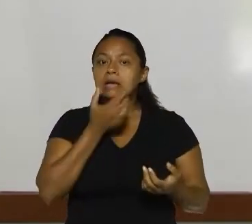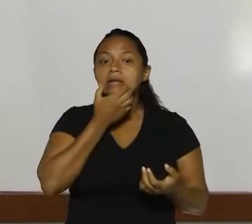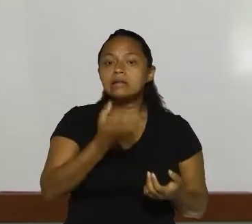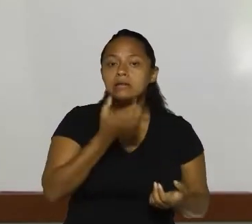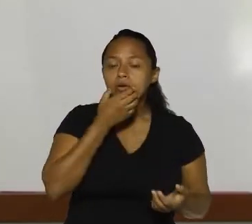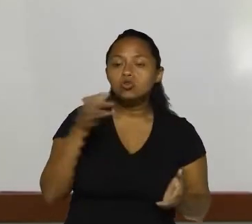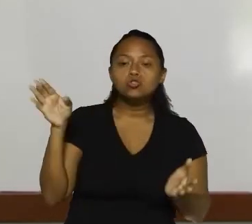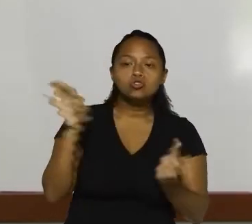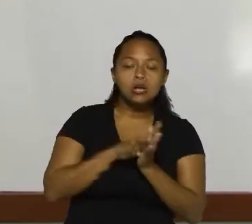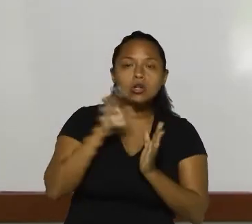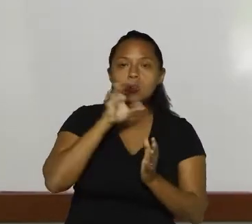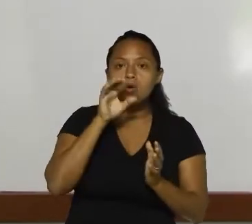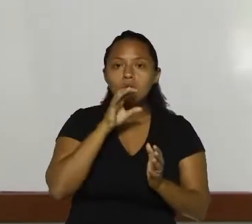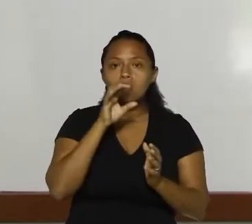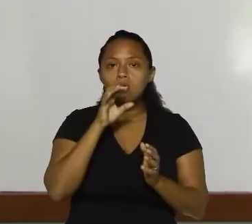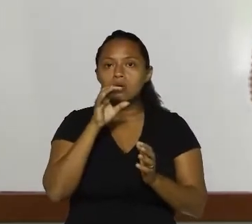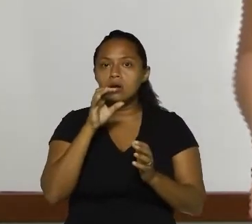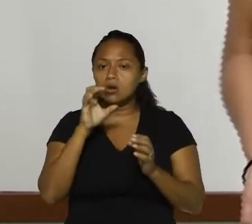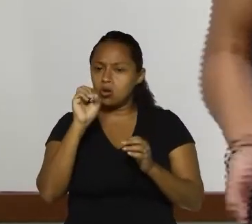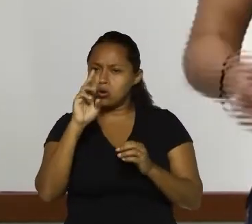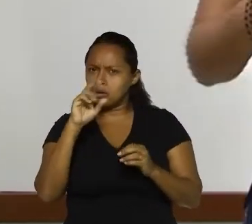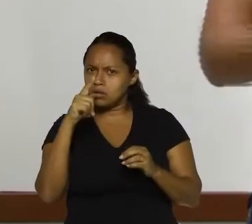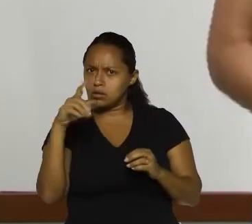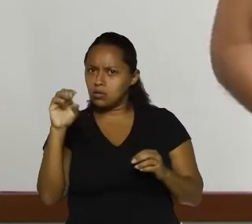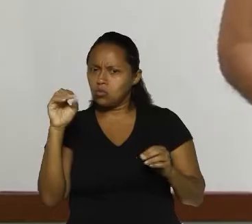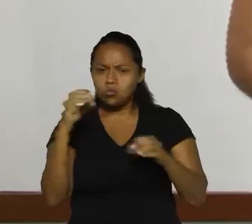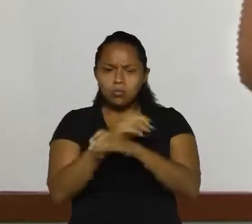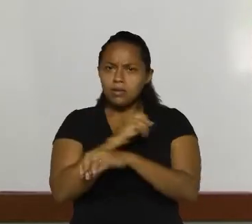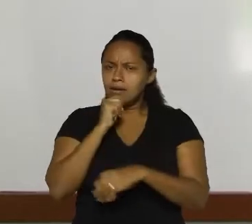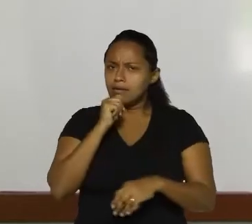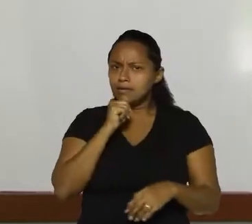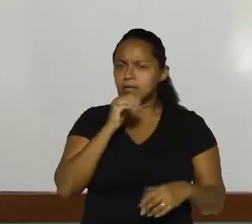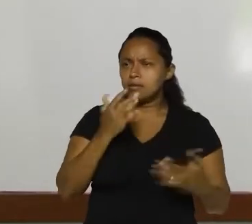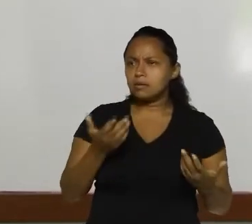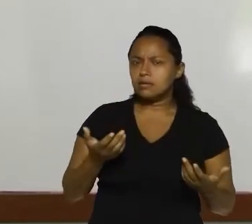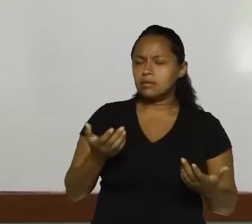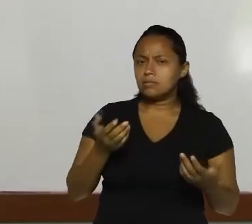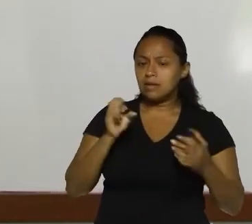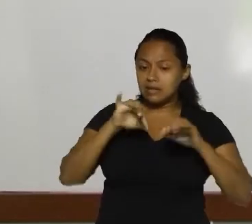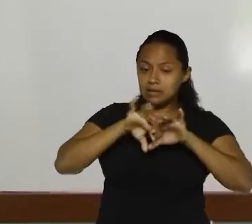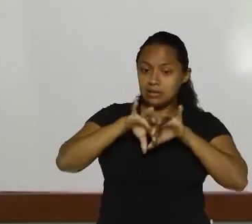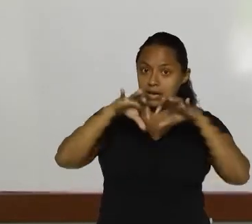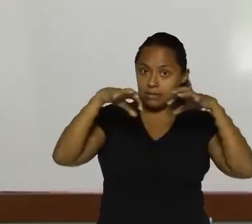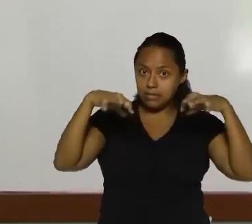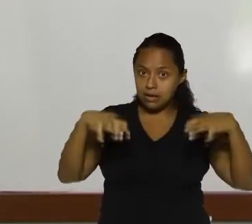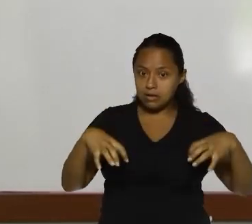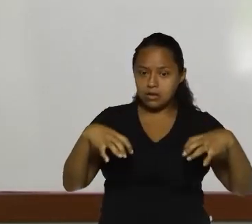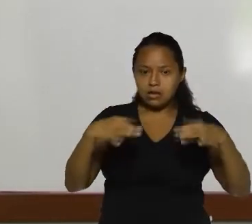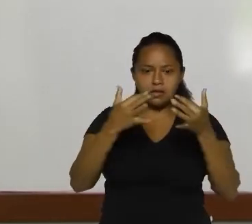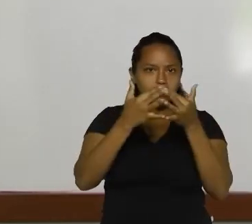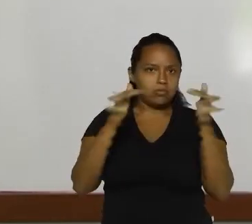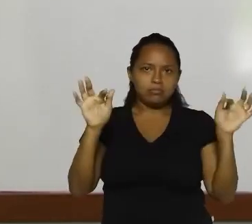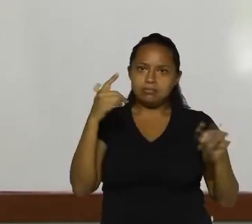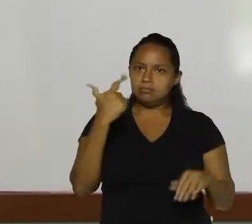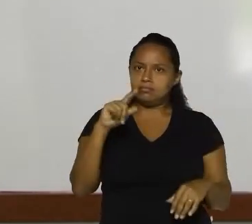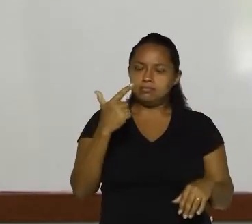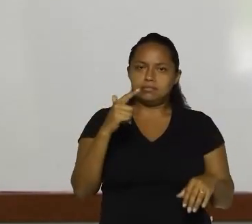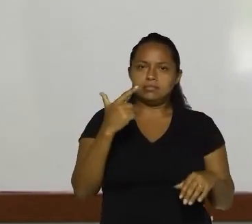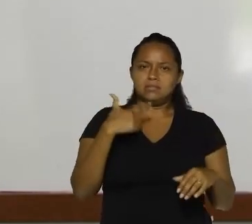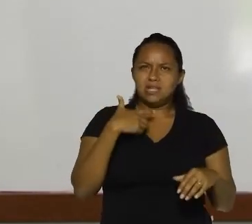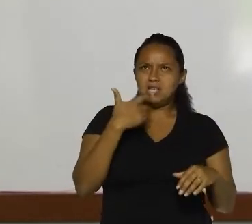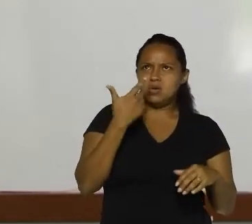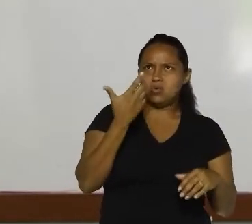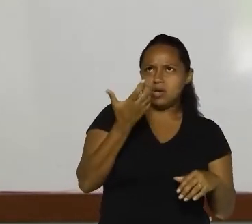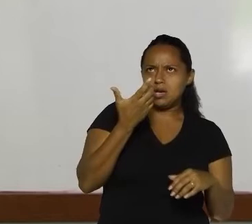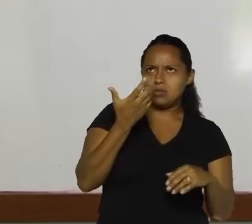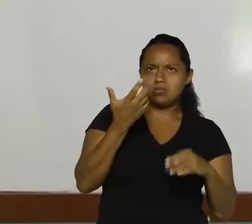chegue logo. É uma oração. Está completa? Não. Se eu separar esses dois, não são frases. Eu quero não é uma